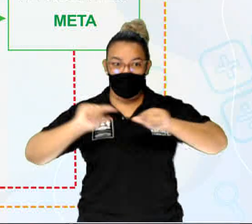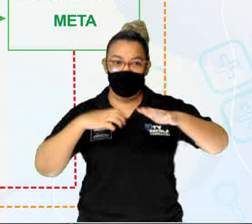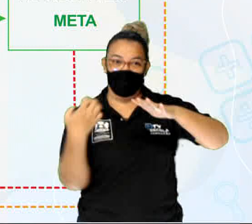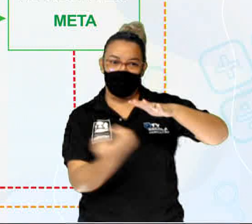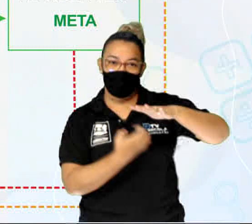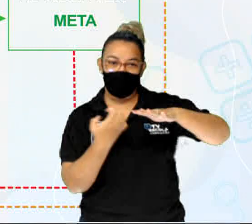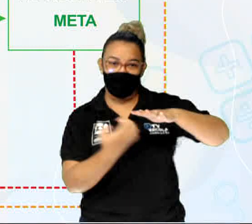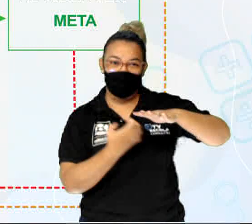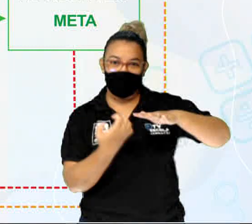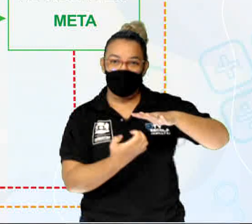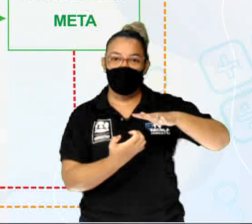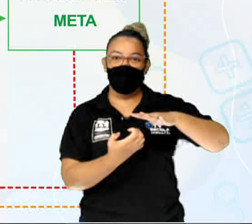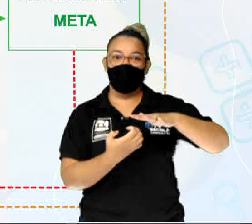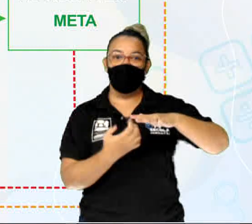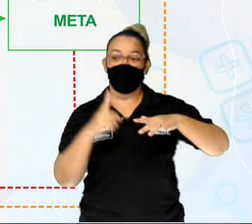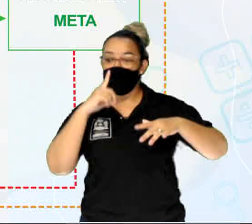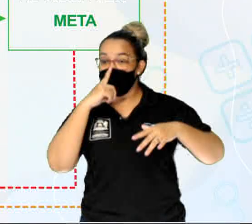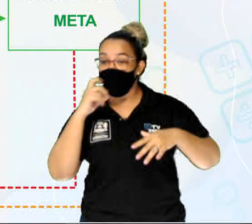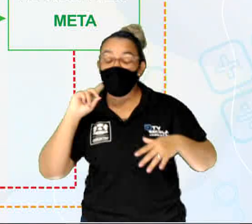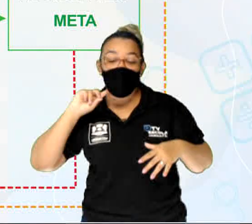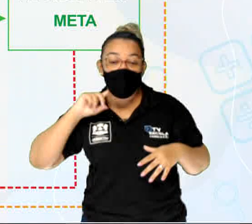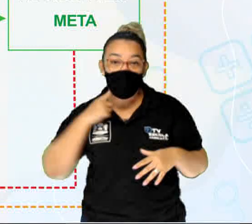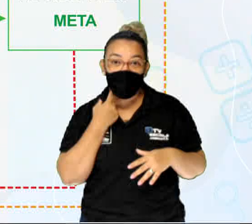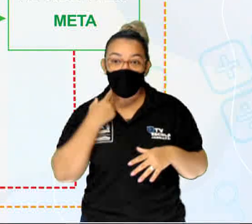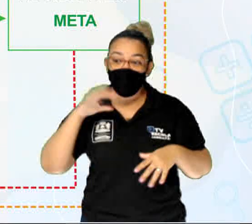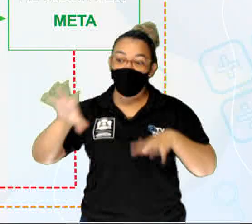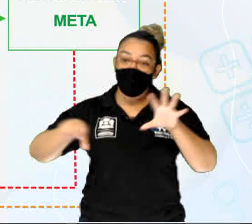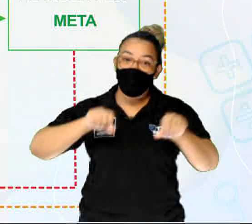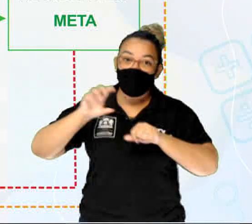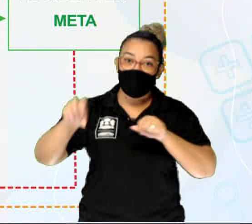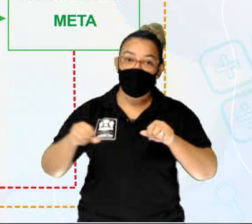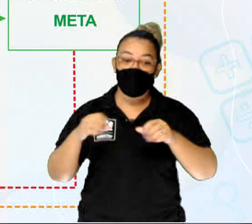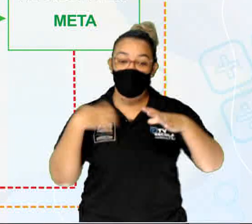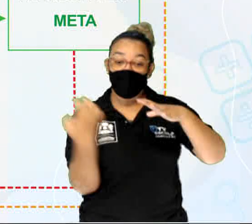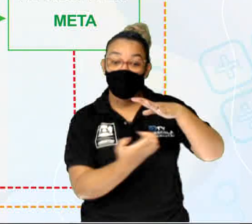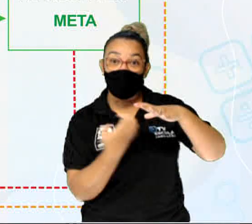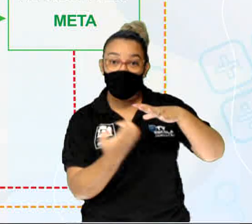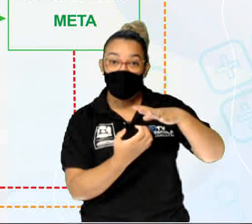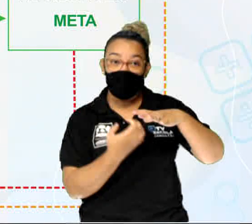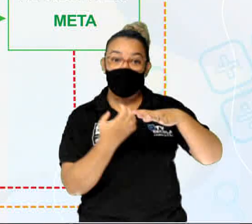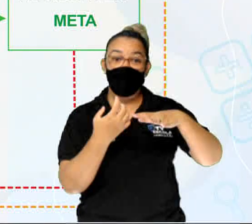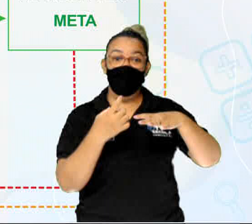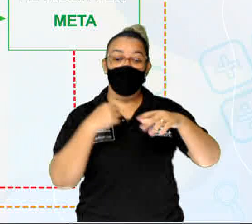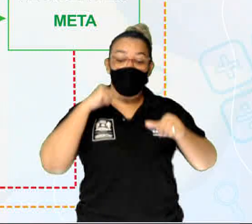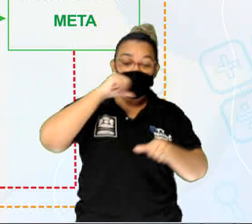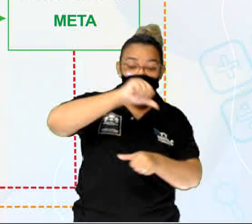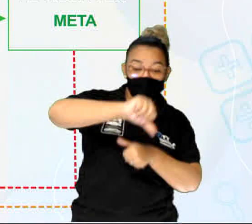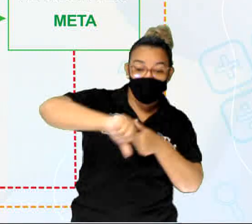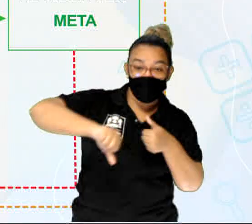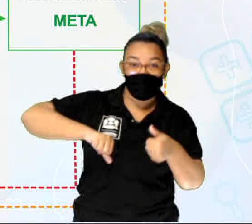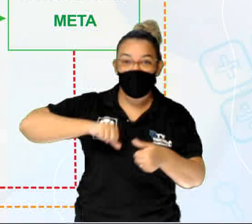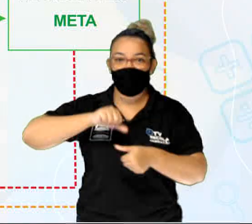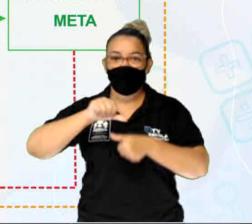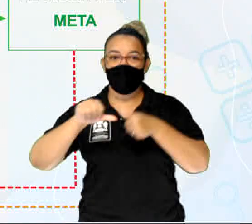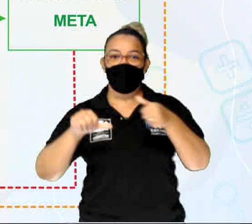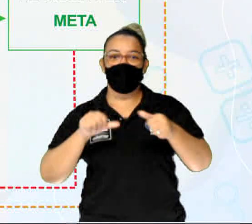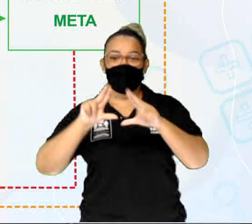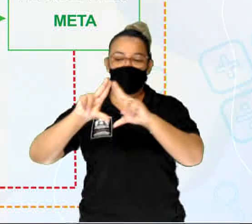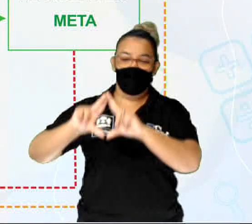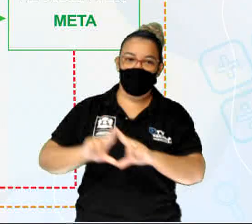forma, esse lixo coletado vai para as indústrias e eles fazem a reciclagem,